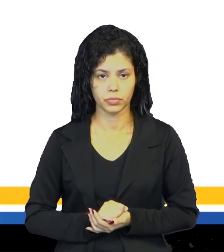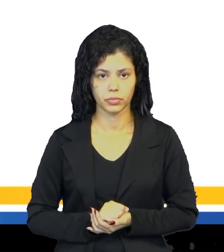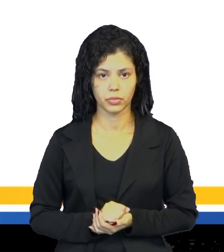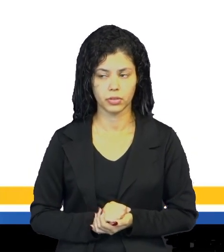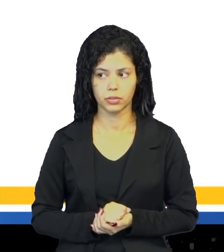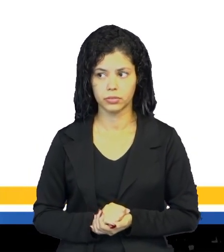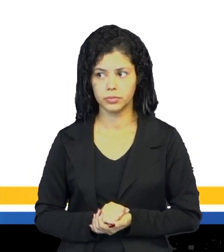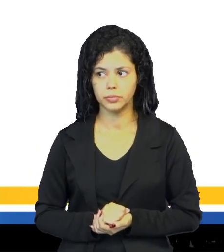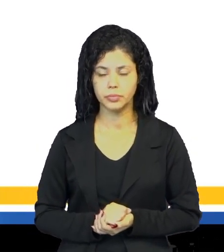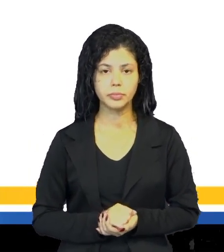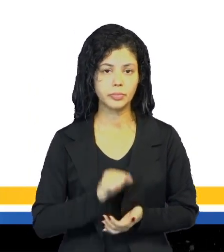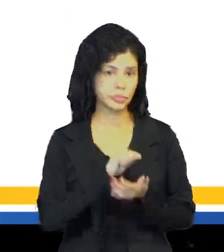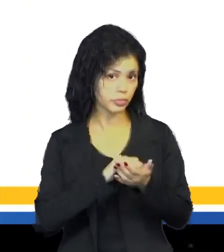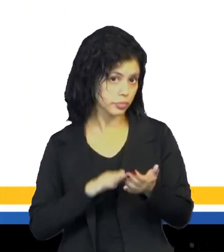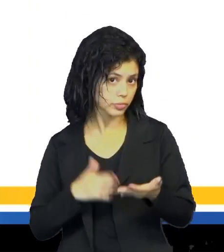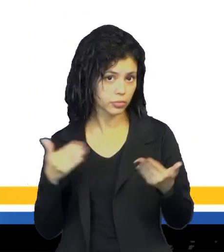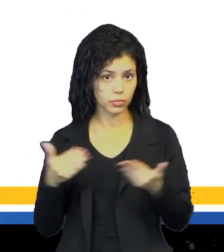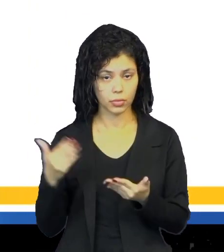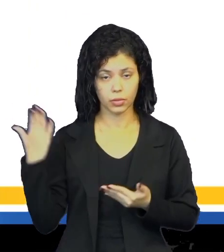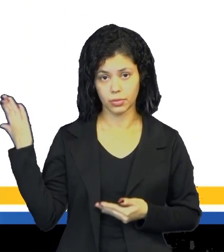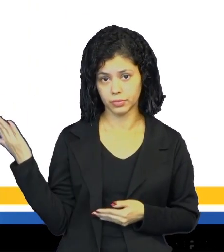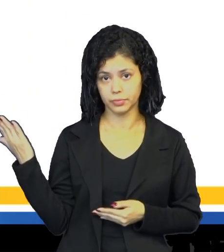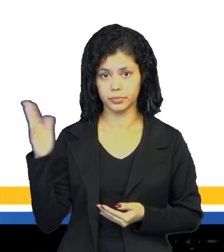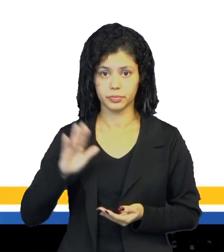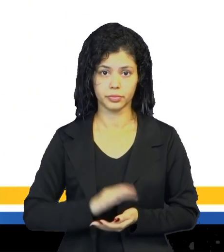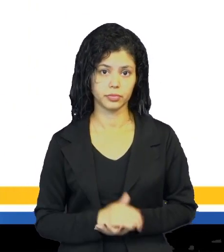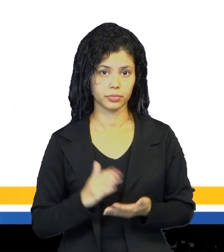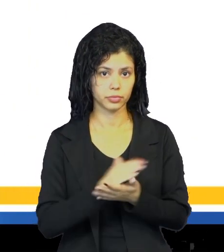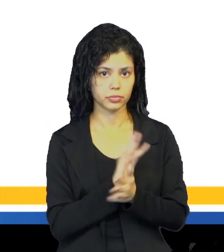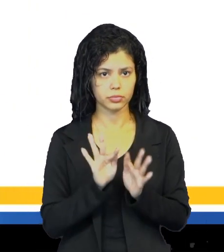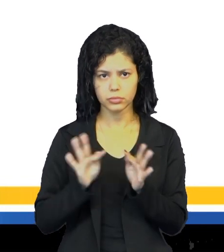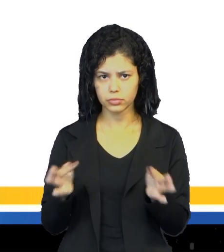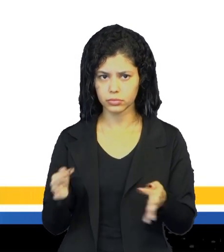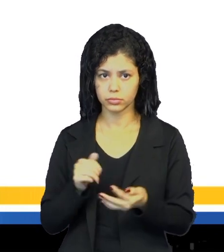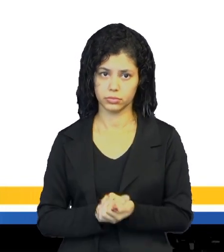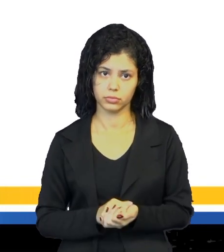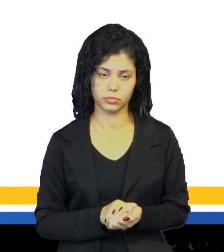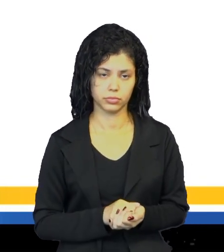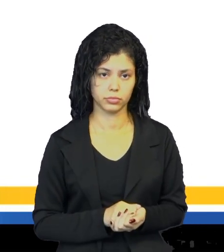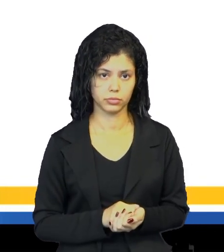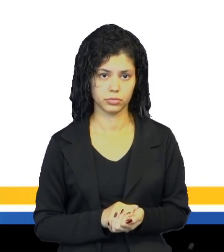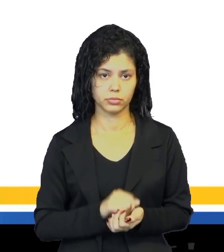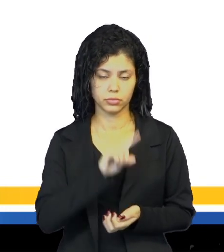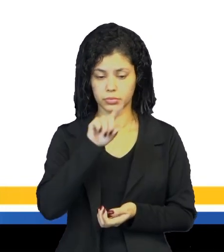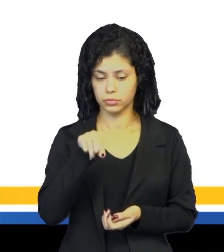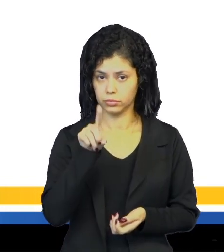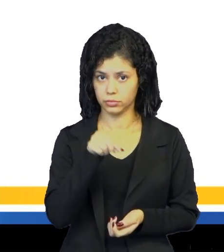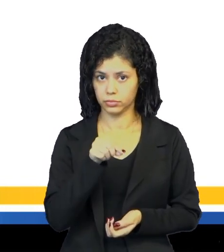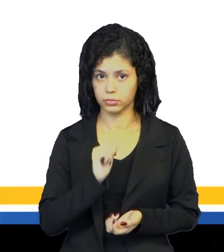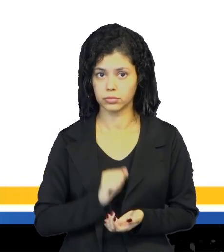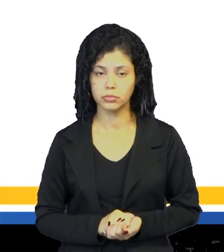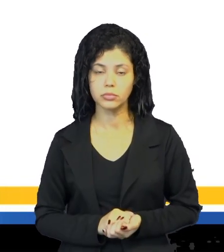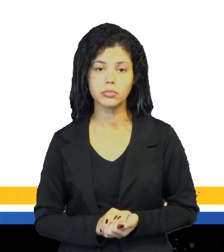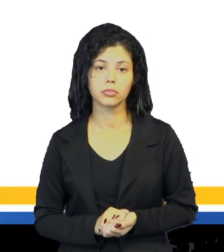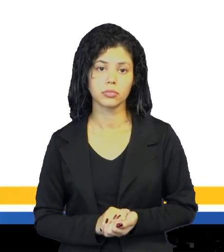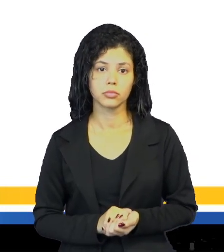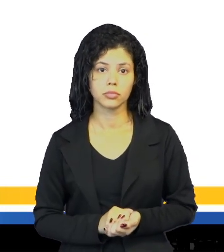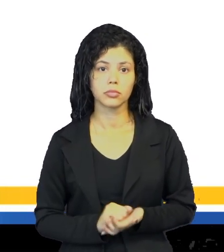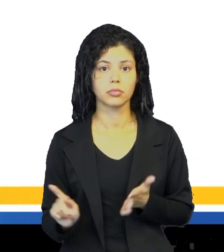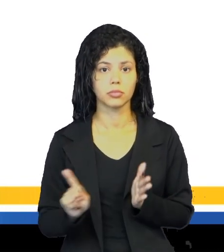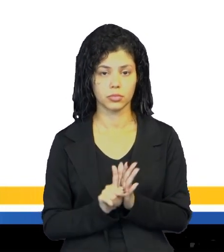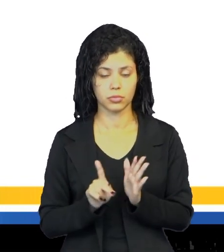E aí, galera, vamos aqui a nossa atividadezinha prática, né. Algo bem simples. Vamos marcar aqui as